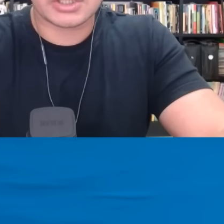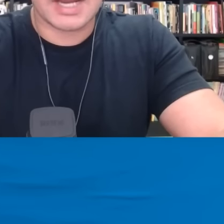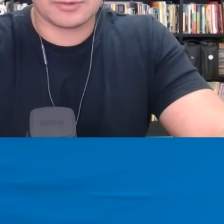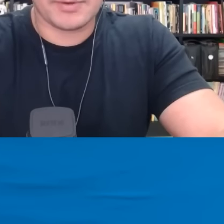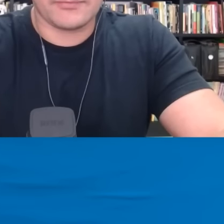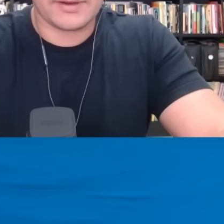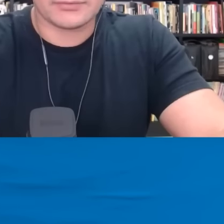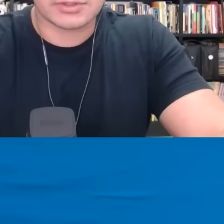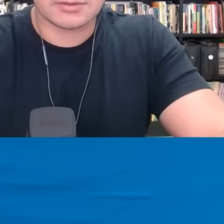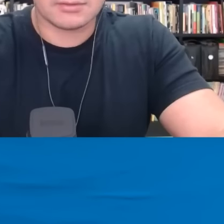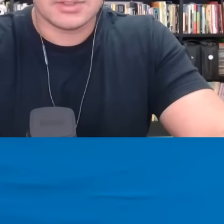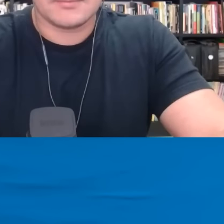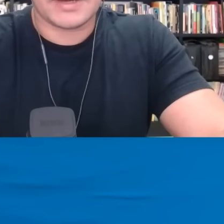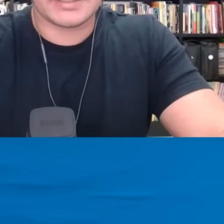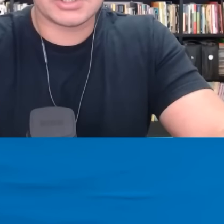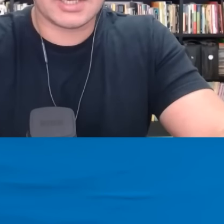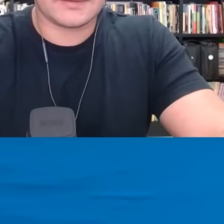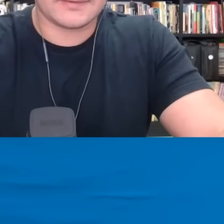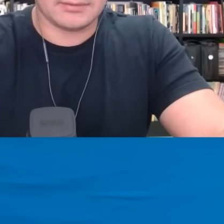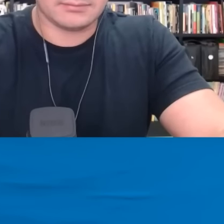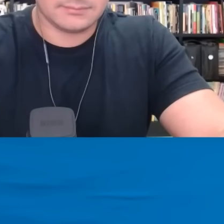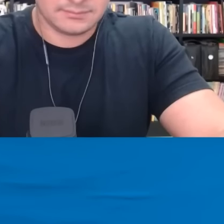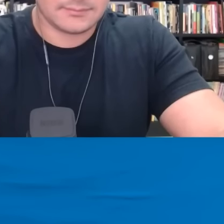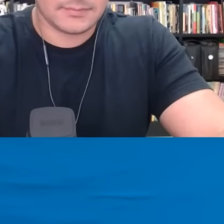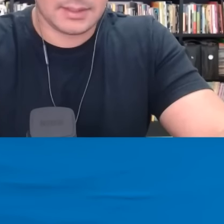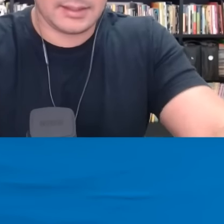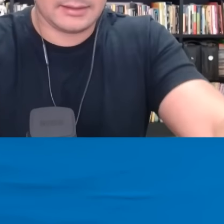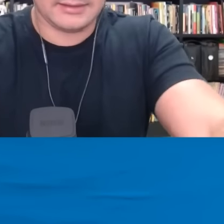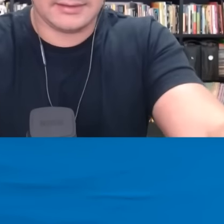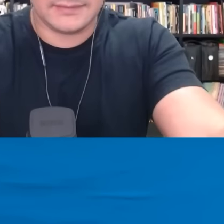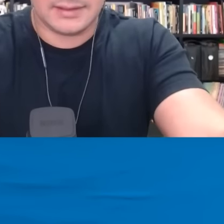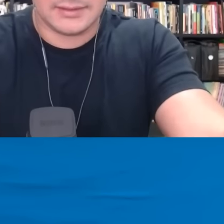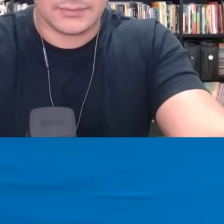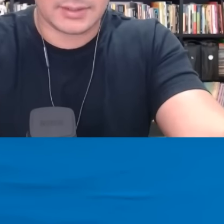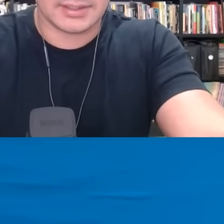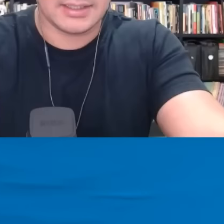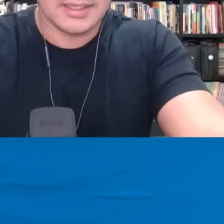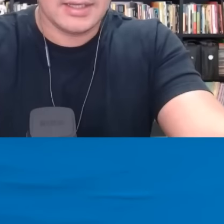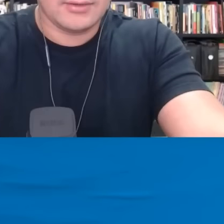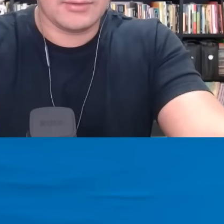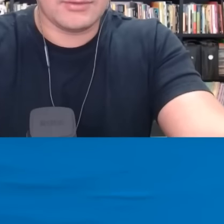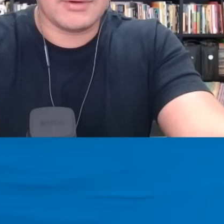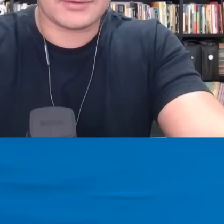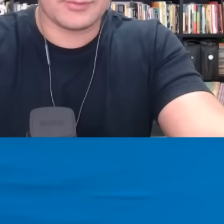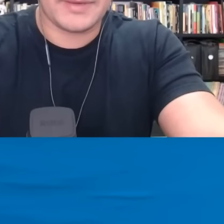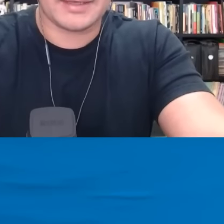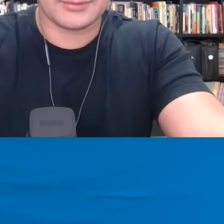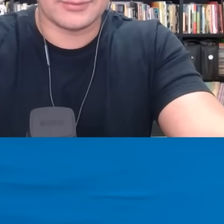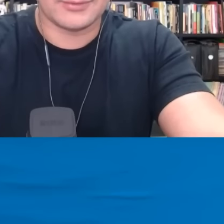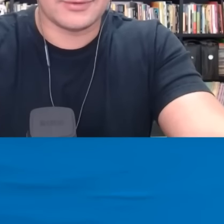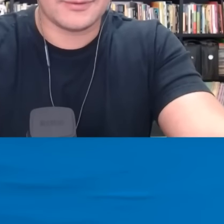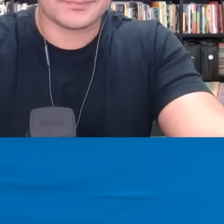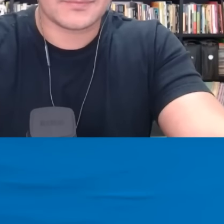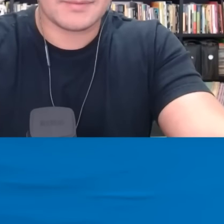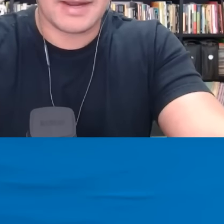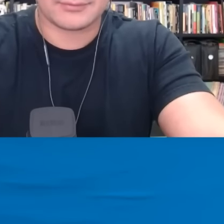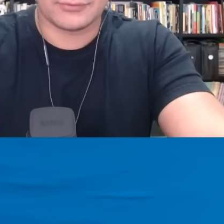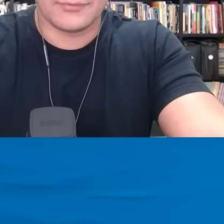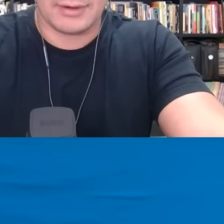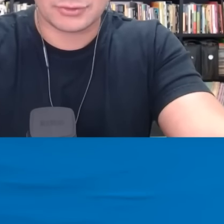Chantageado pelo Flávio Dino Para a indicação Nesse nível Aqui O argumento Do